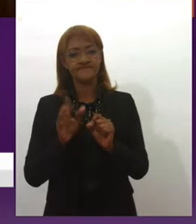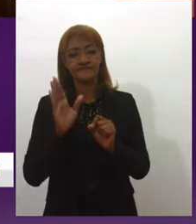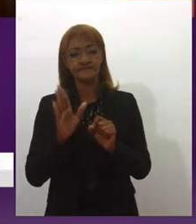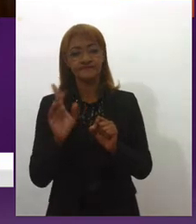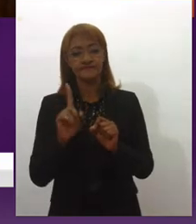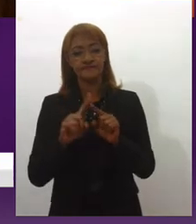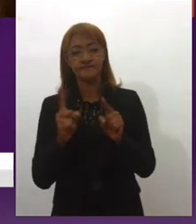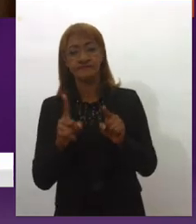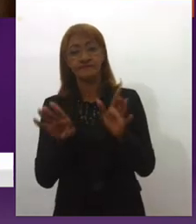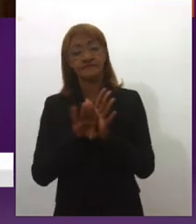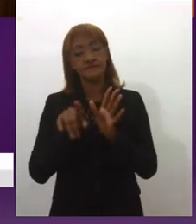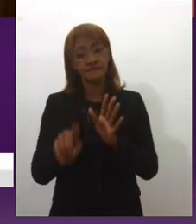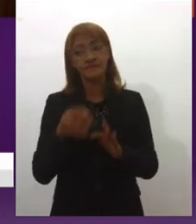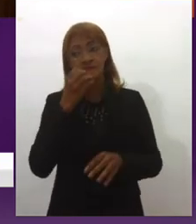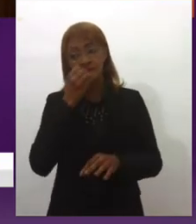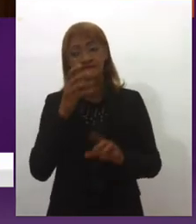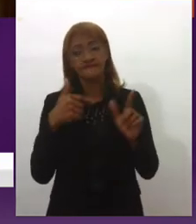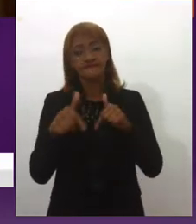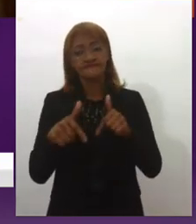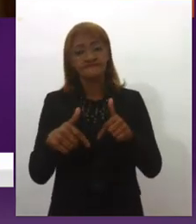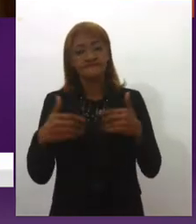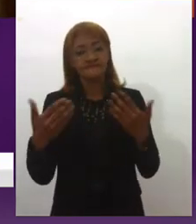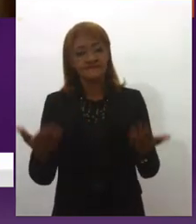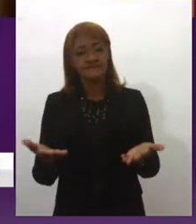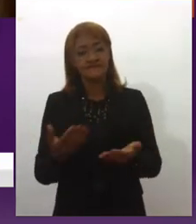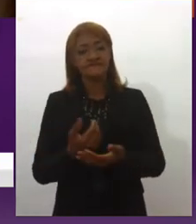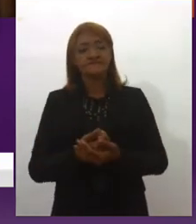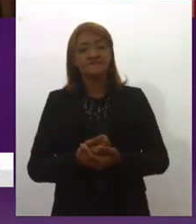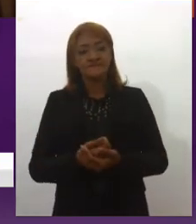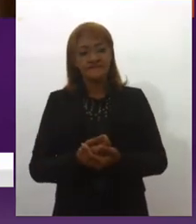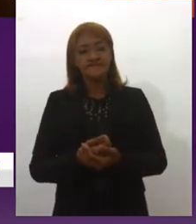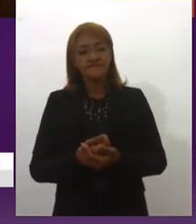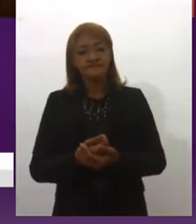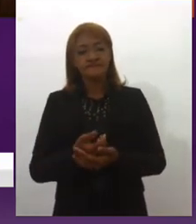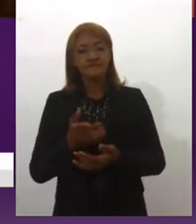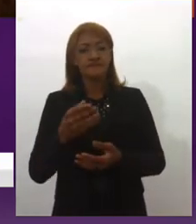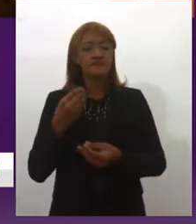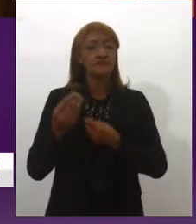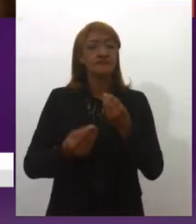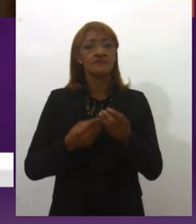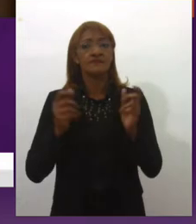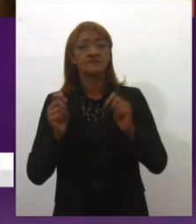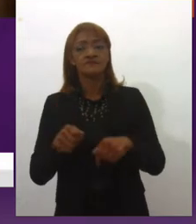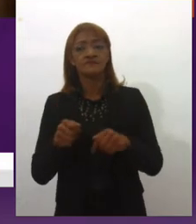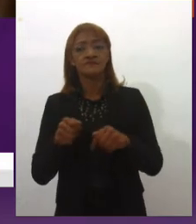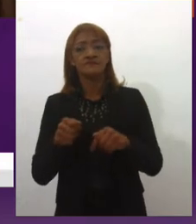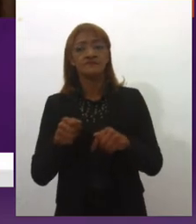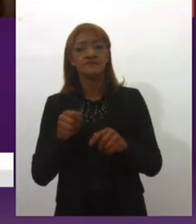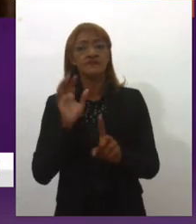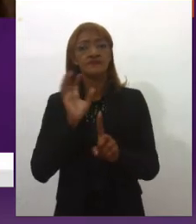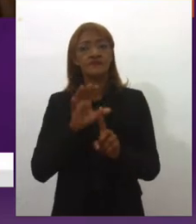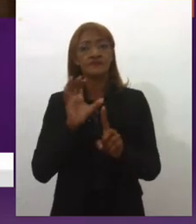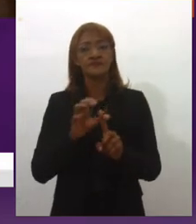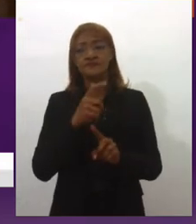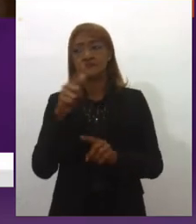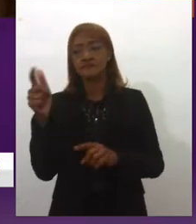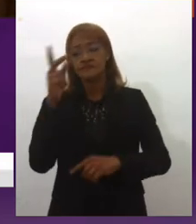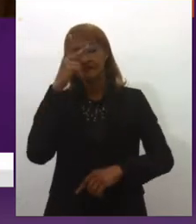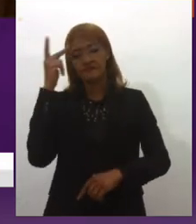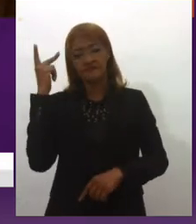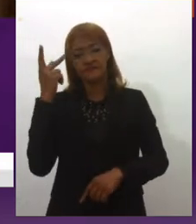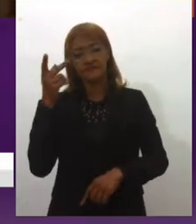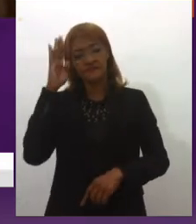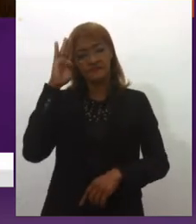que vou estar fazendo um bom trabalho, né, então eu penso muito acerca de como eu posso impactar as pessoas e principalmente depois que eu cheguei na